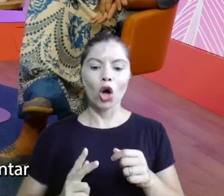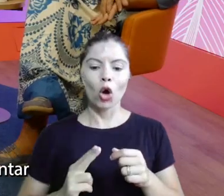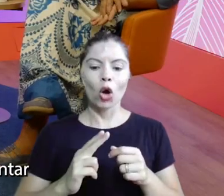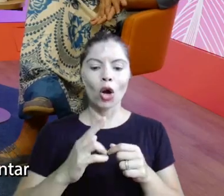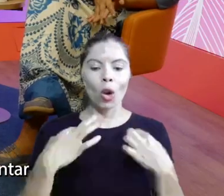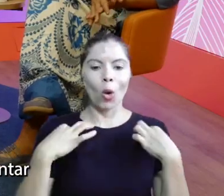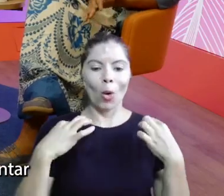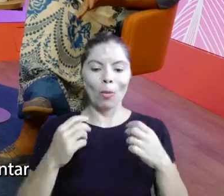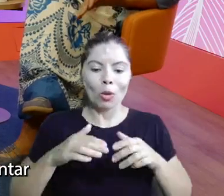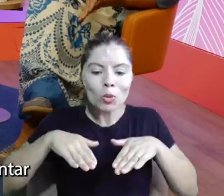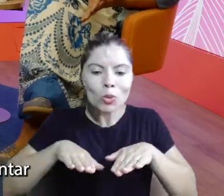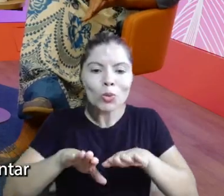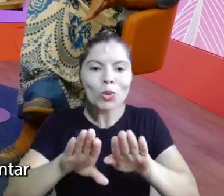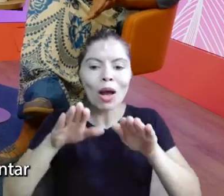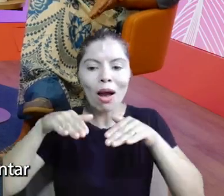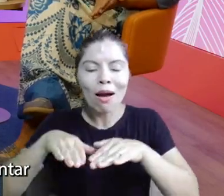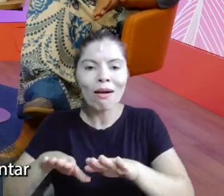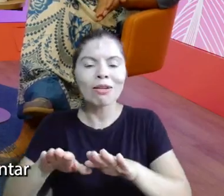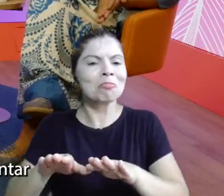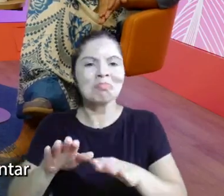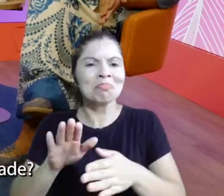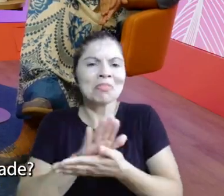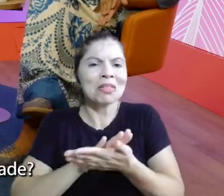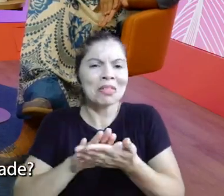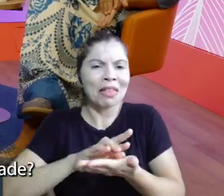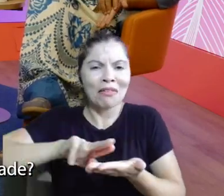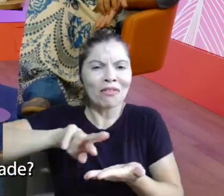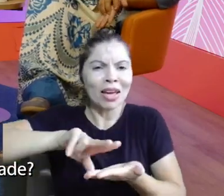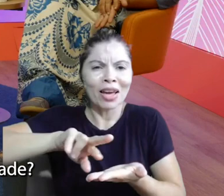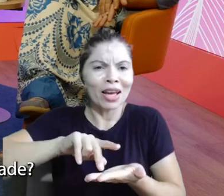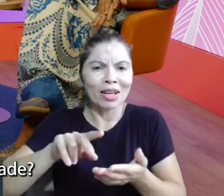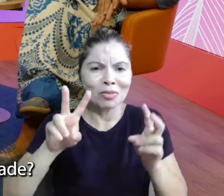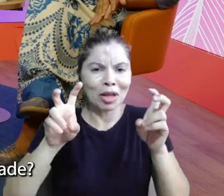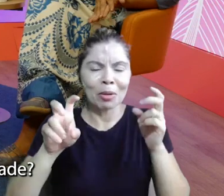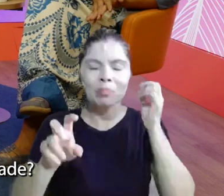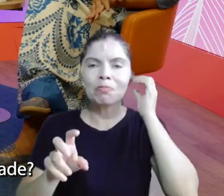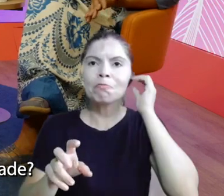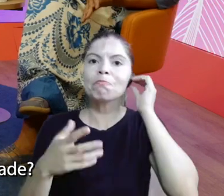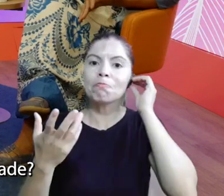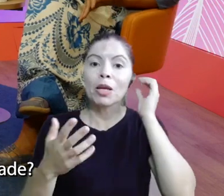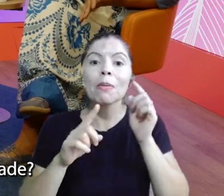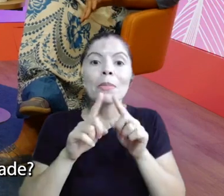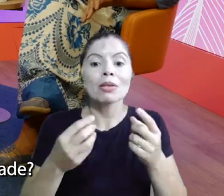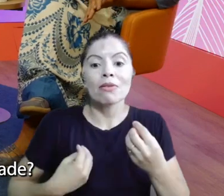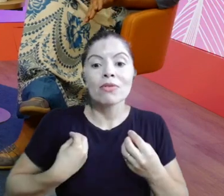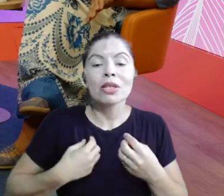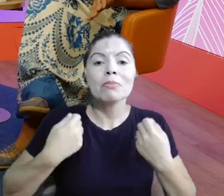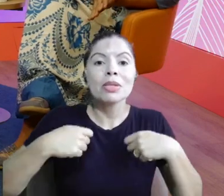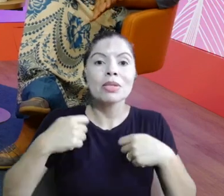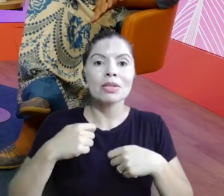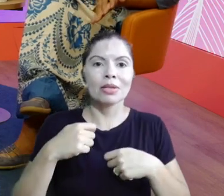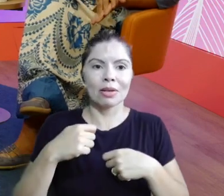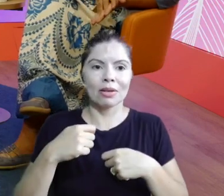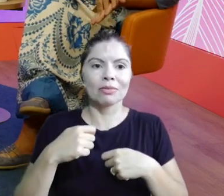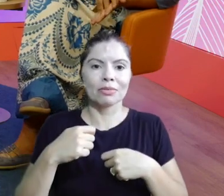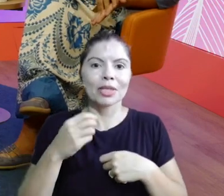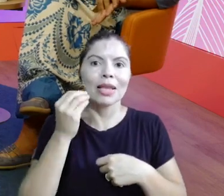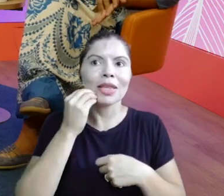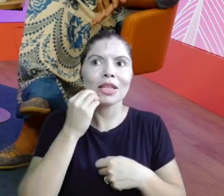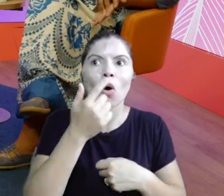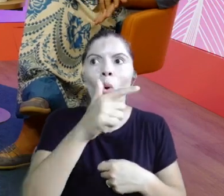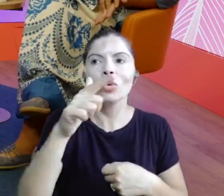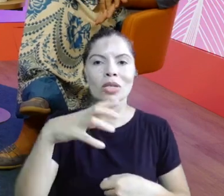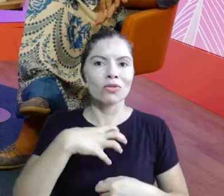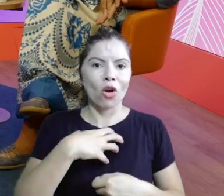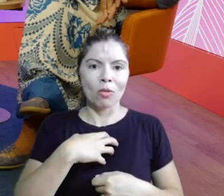se descobrir, entender o propósito, a gente tem que experimentar a vida, não tem outra forma. Não é verdade? E aí conta para nós, então.